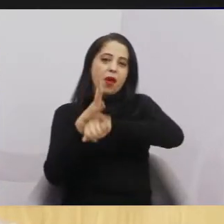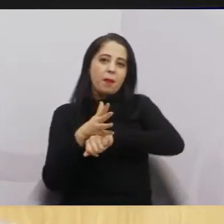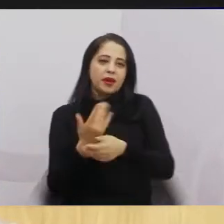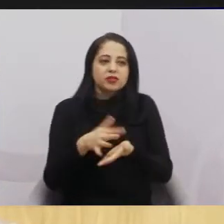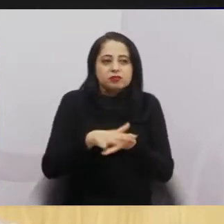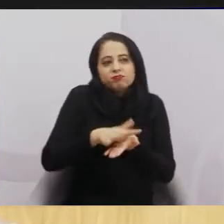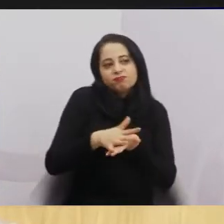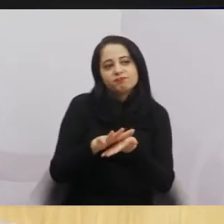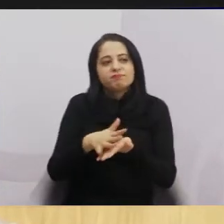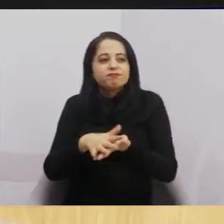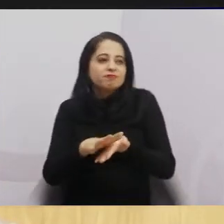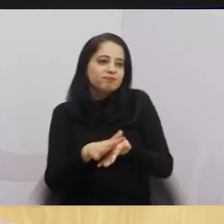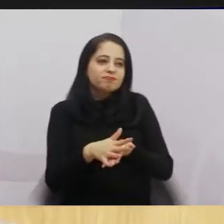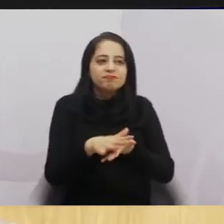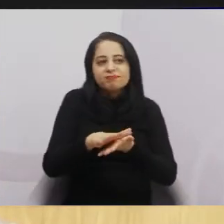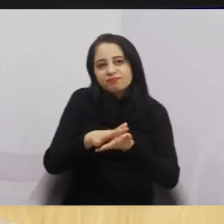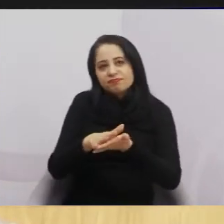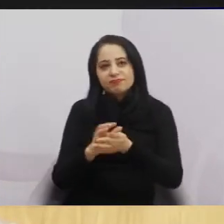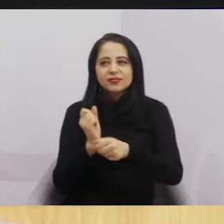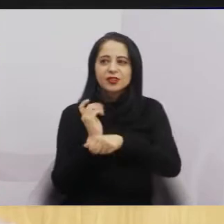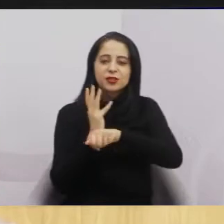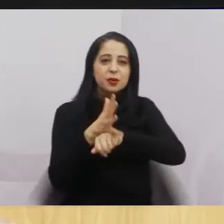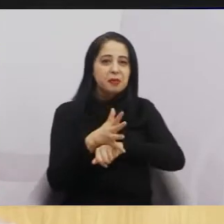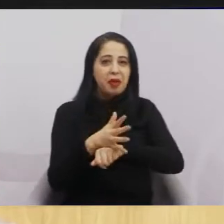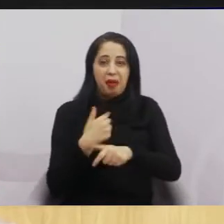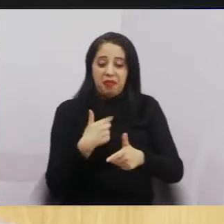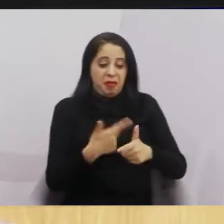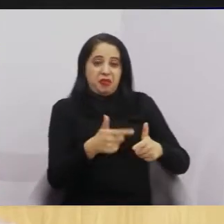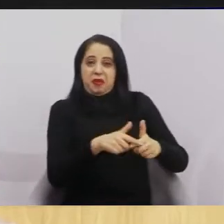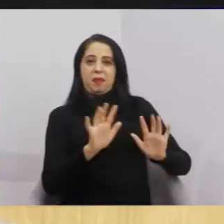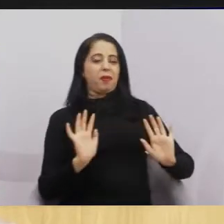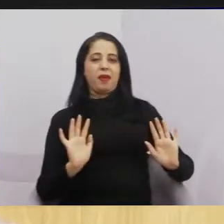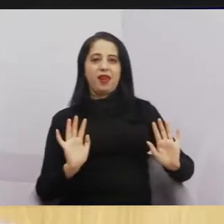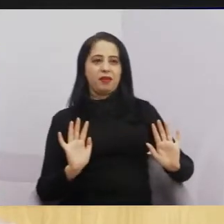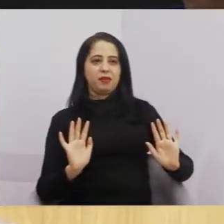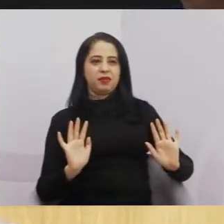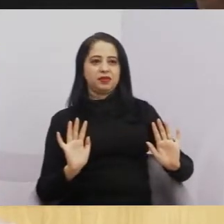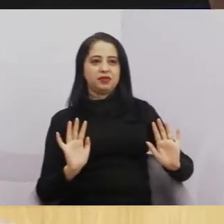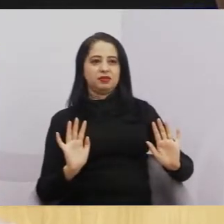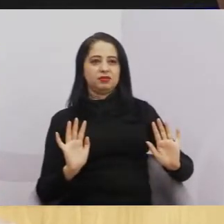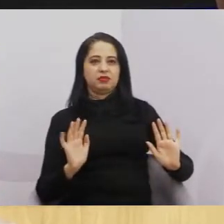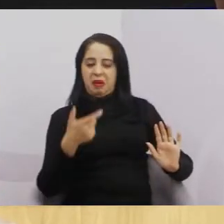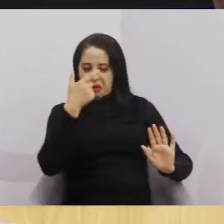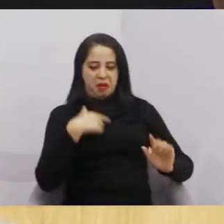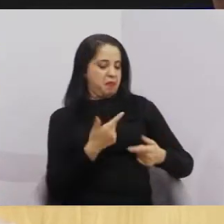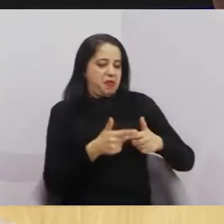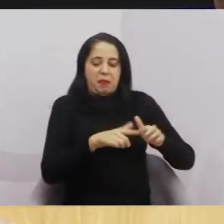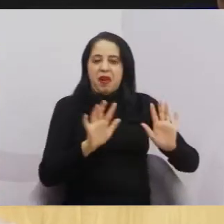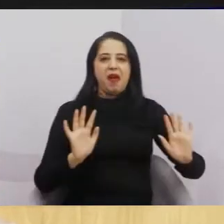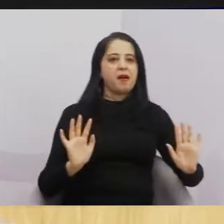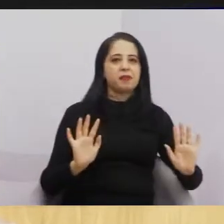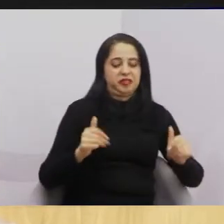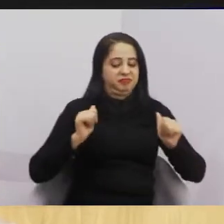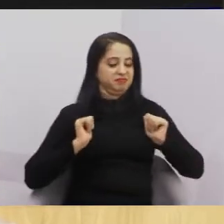madrugada no samba, virava à noite no samba e não tinha problema. Não tinha problema para mim. Eu virava à